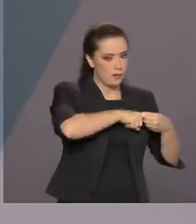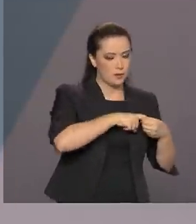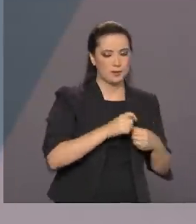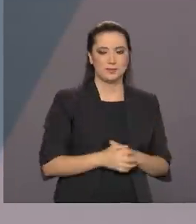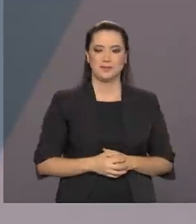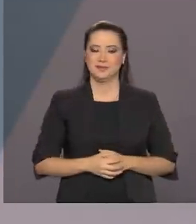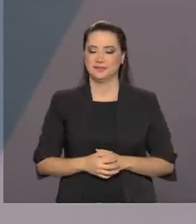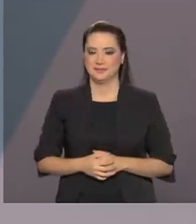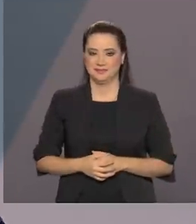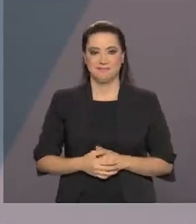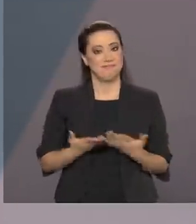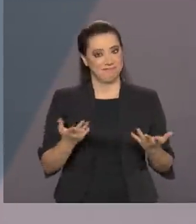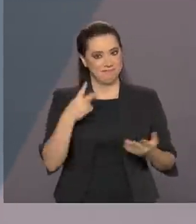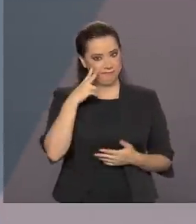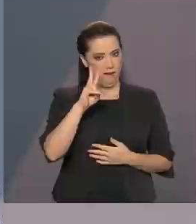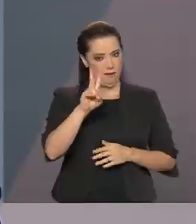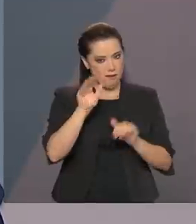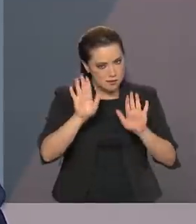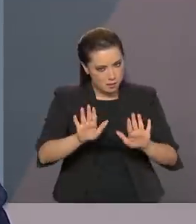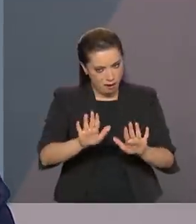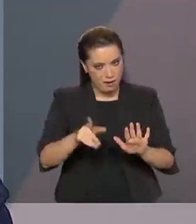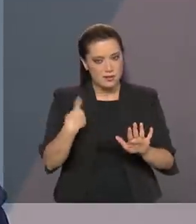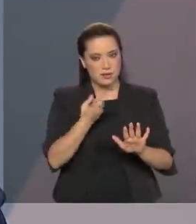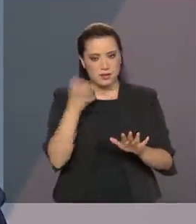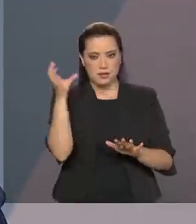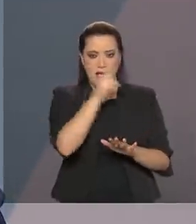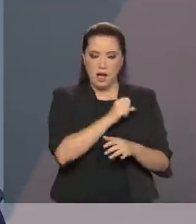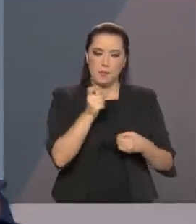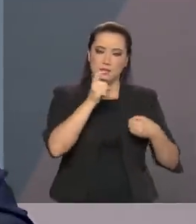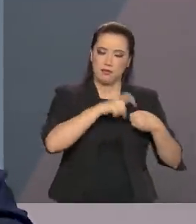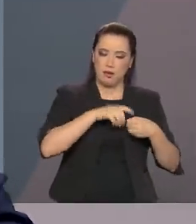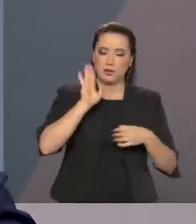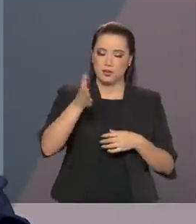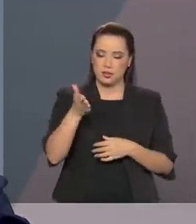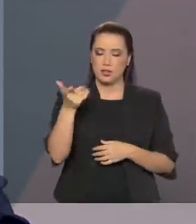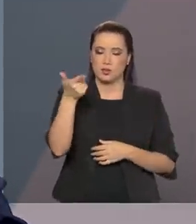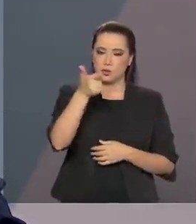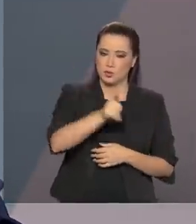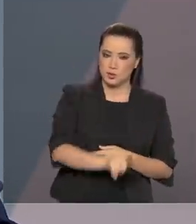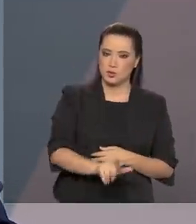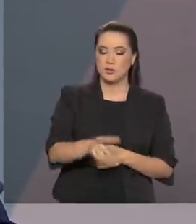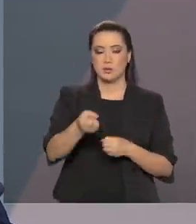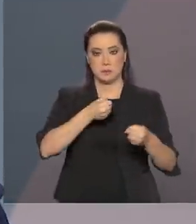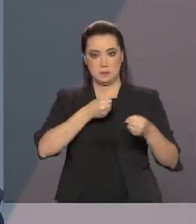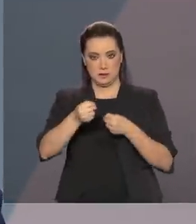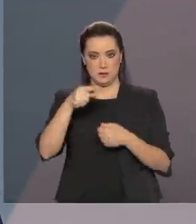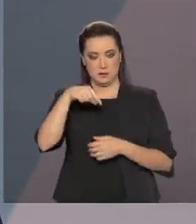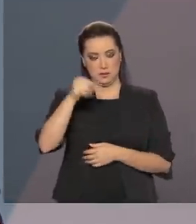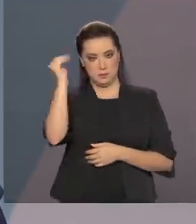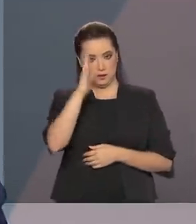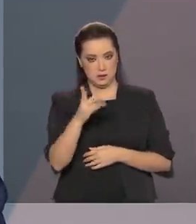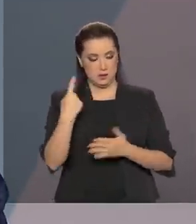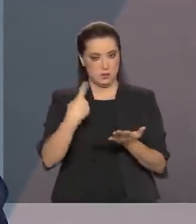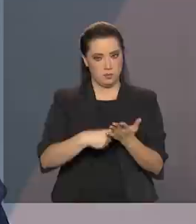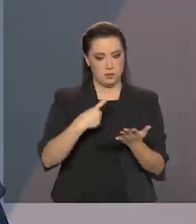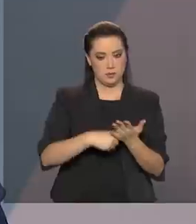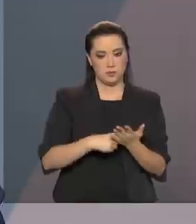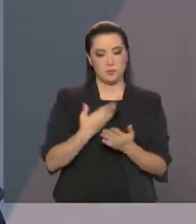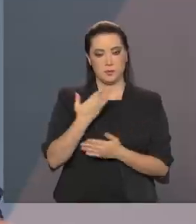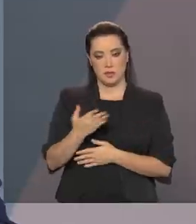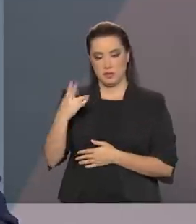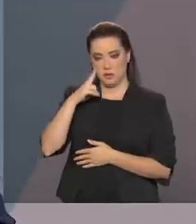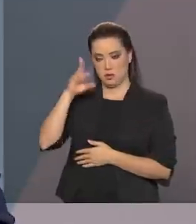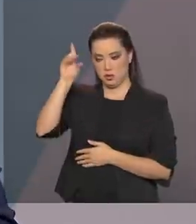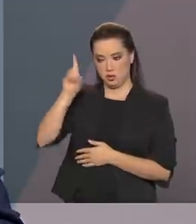volta. Não saia daí, vamos para um rápido intervalo e daqui a pouco a gente volta com o Brasil em Pauta, entrevistado é Valdemar